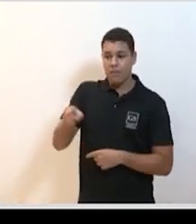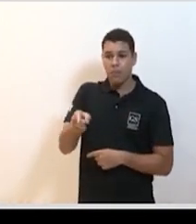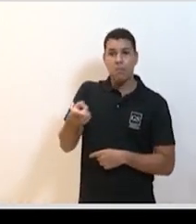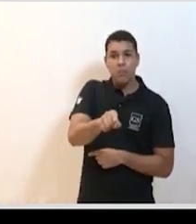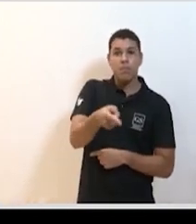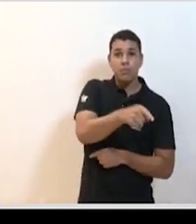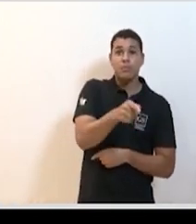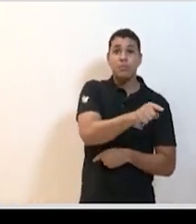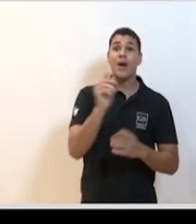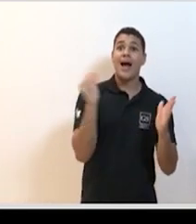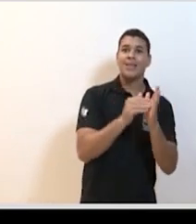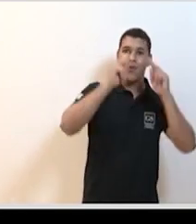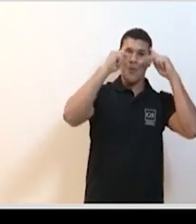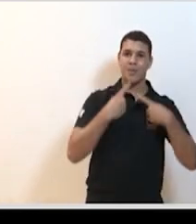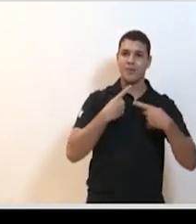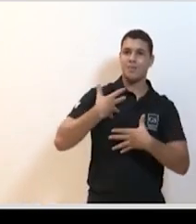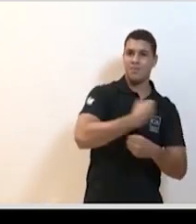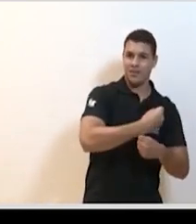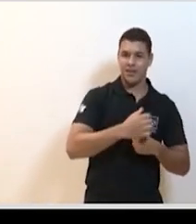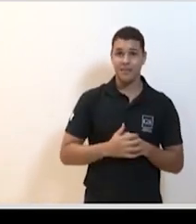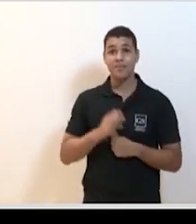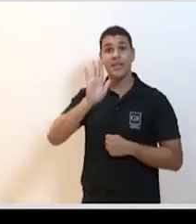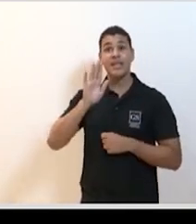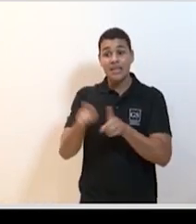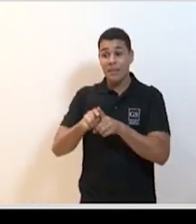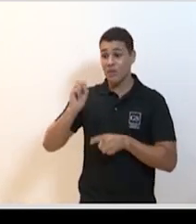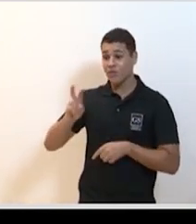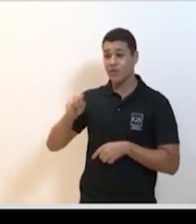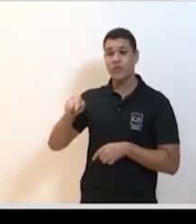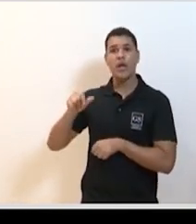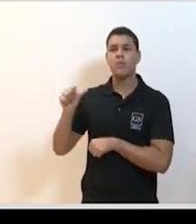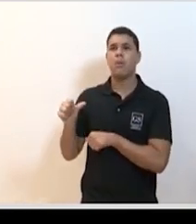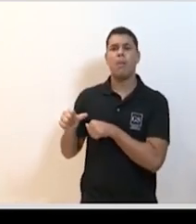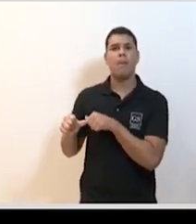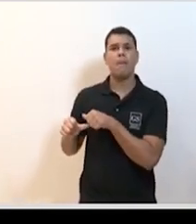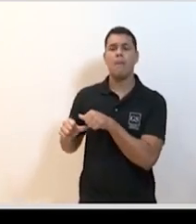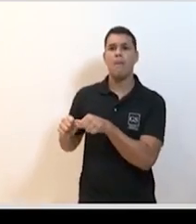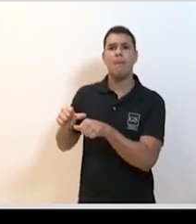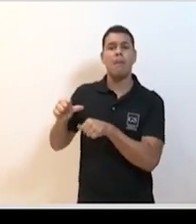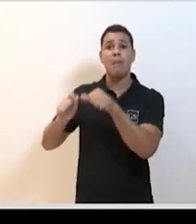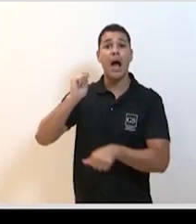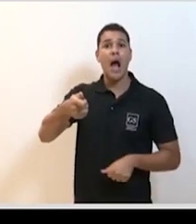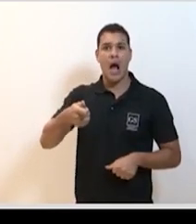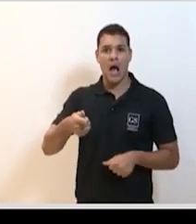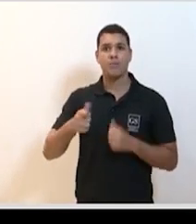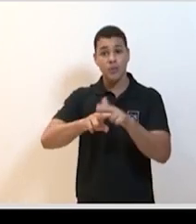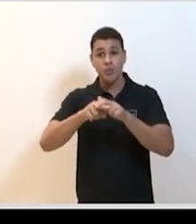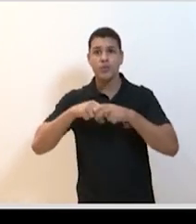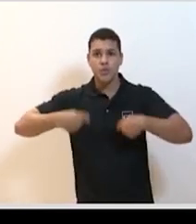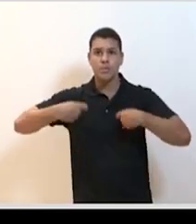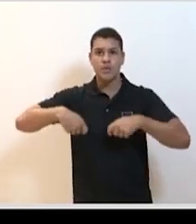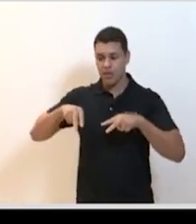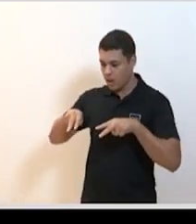mutação, uma alta capacidade de adaptação. Isso é um aspecto importante, um aspecto que tem que ser levado em conta em relação a risco de epidemia,